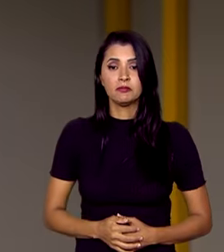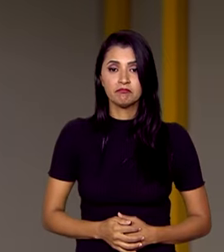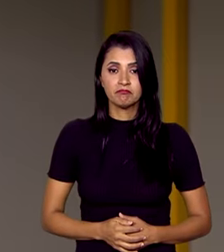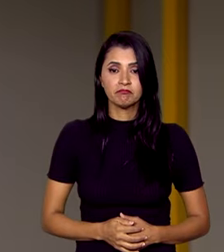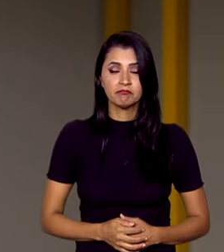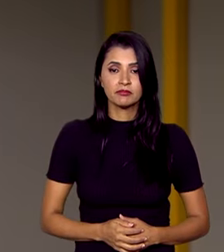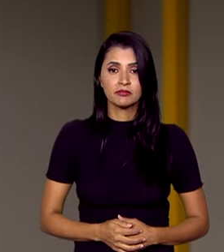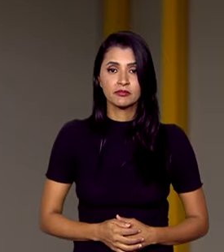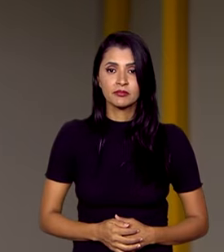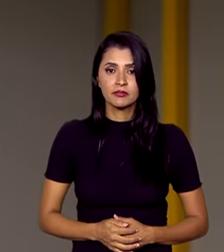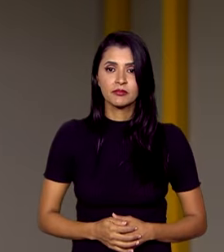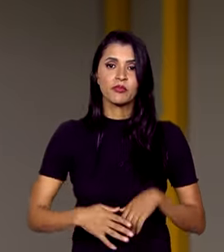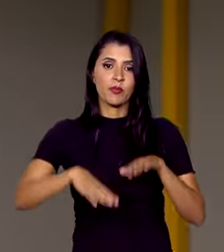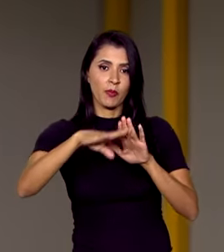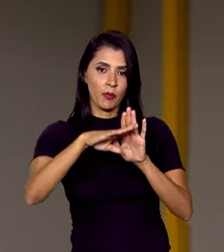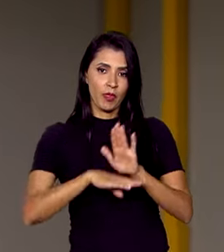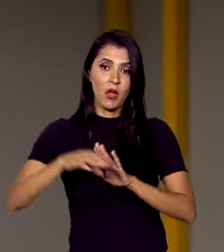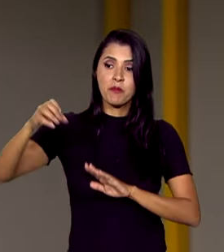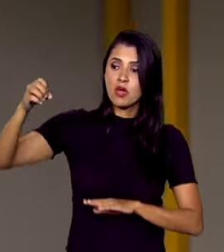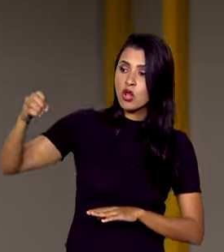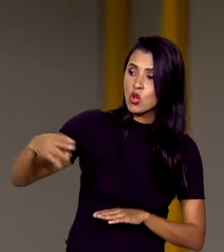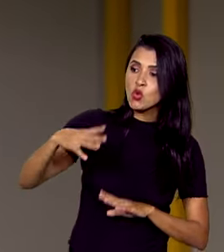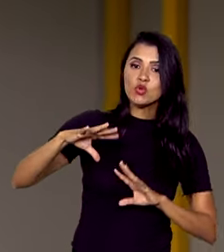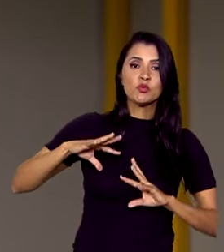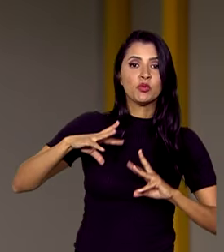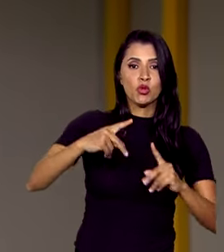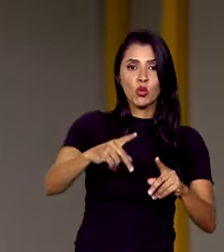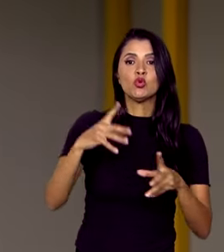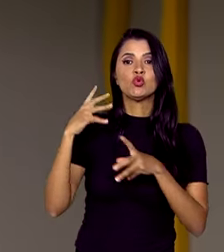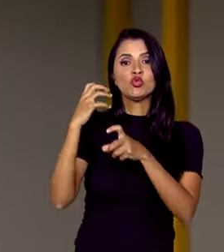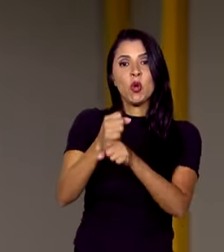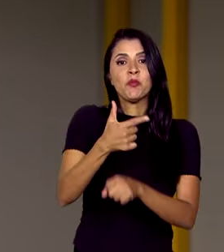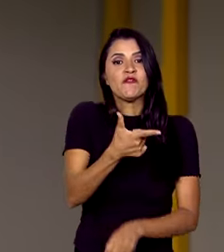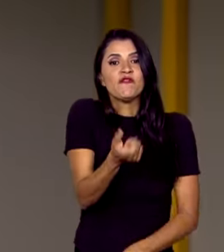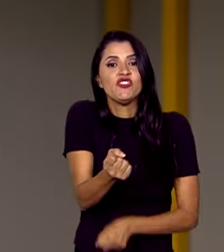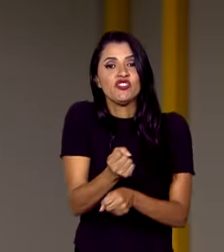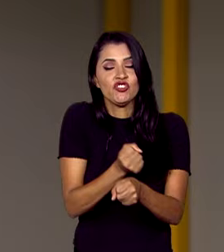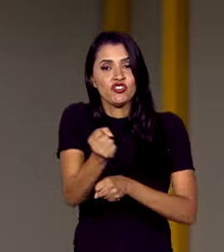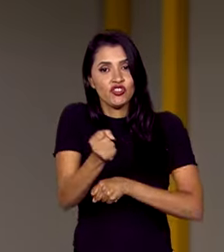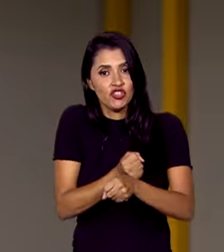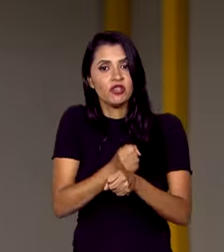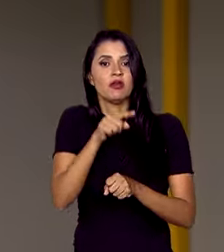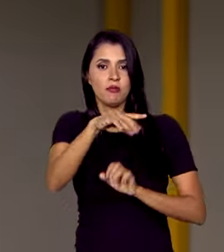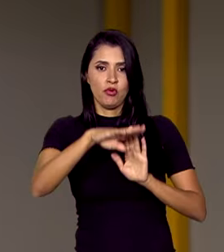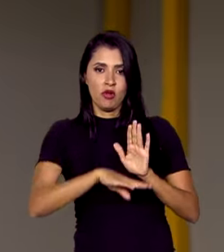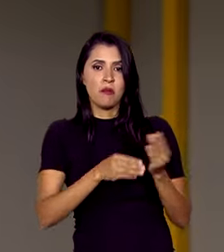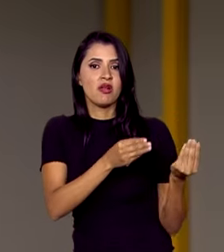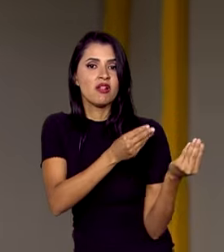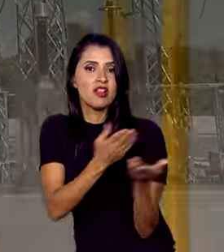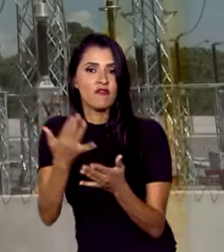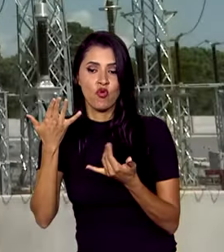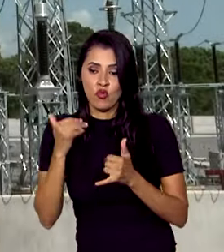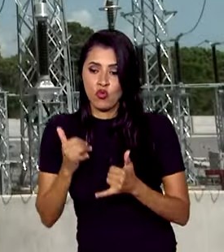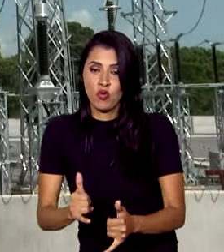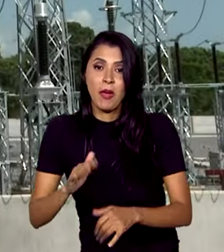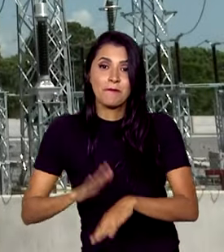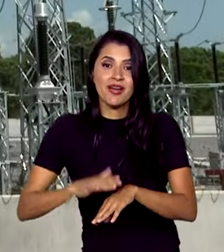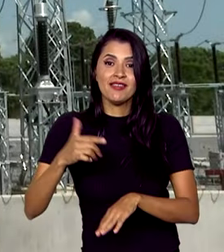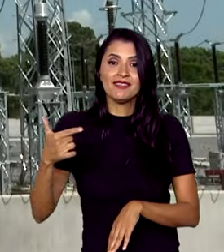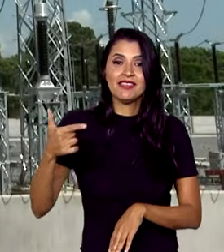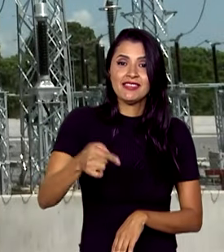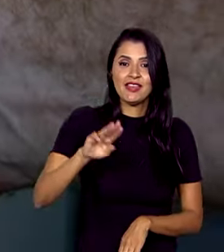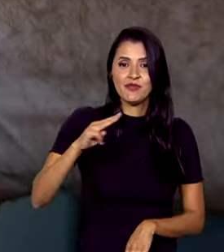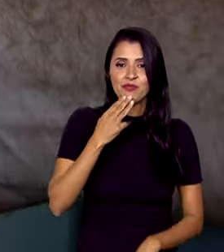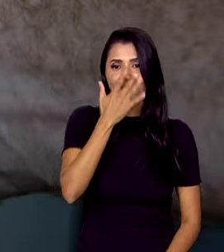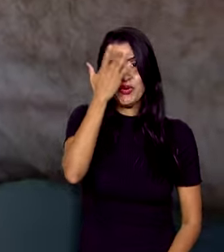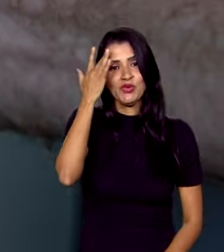O programa Luz para Todos completou 20 anos. A iniciativa levou energia elétrica a mais de 17 milhões de